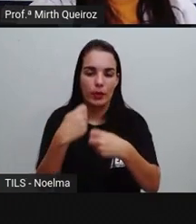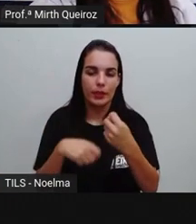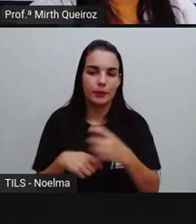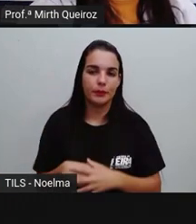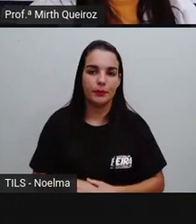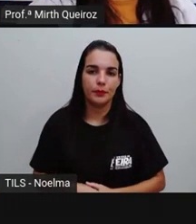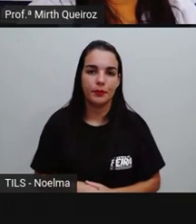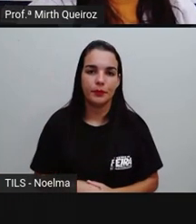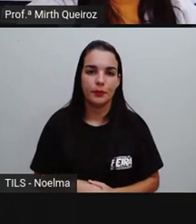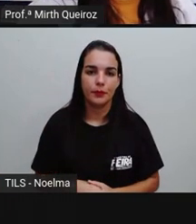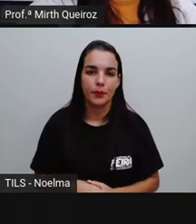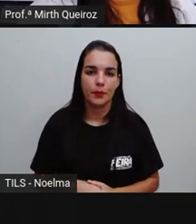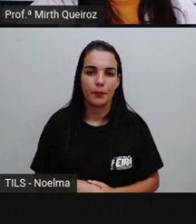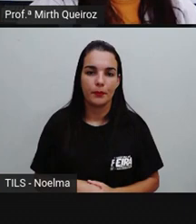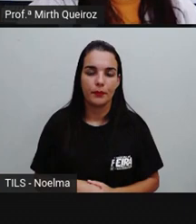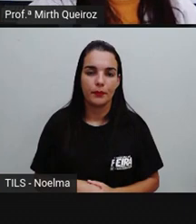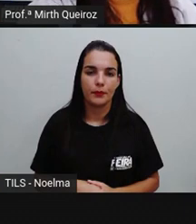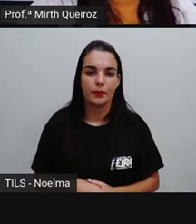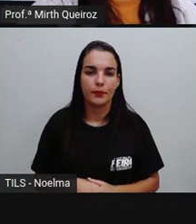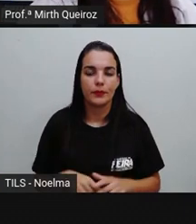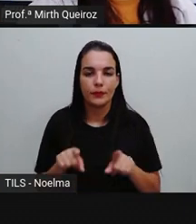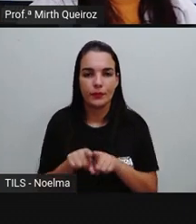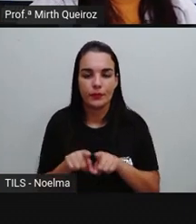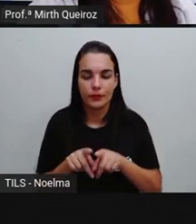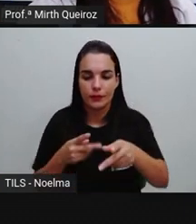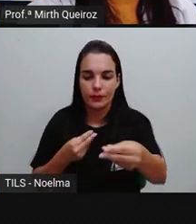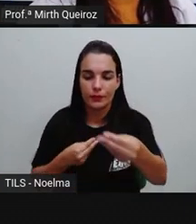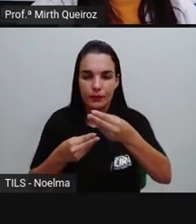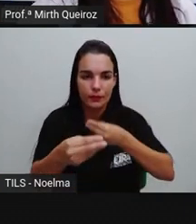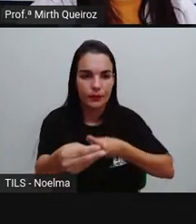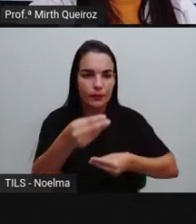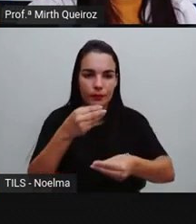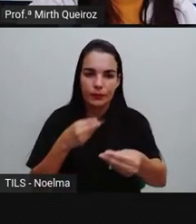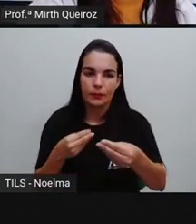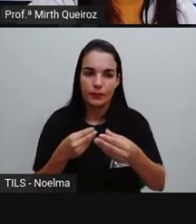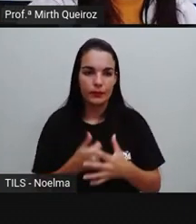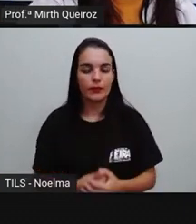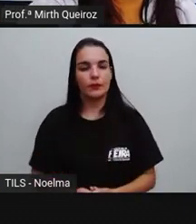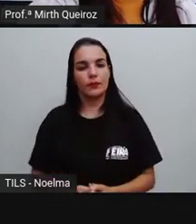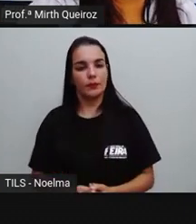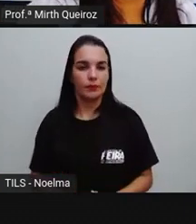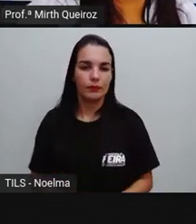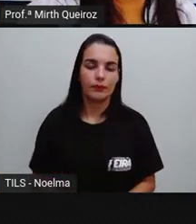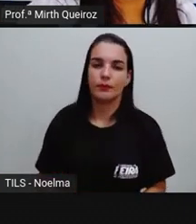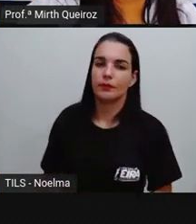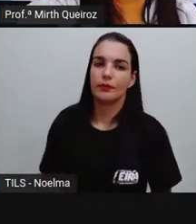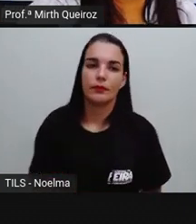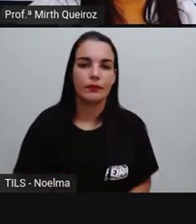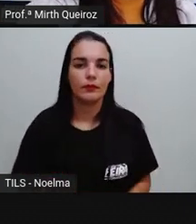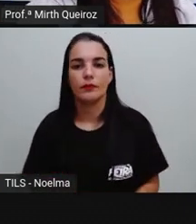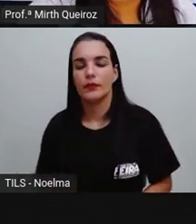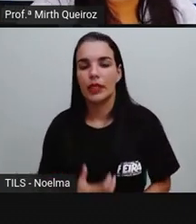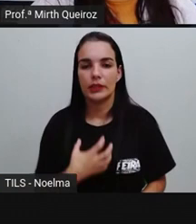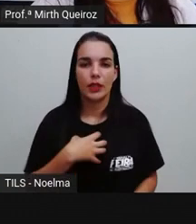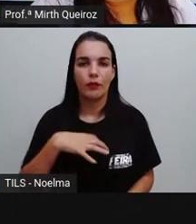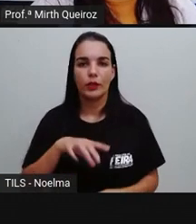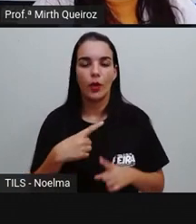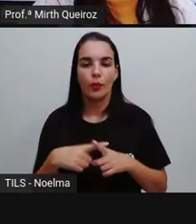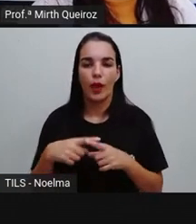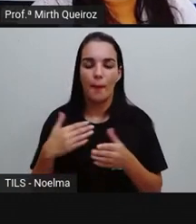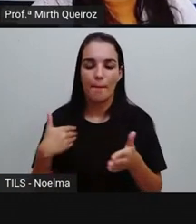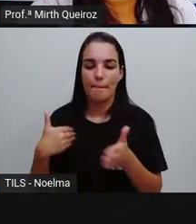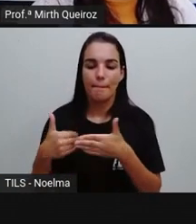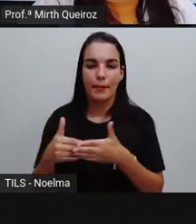né? De comércio, né? Nesse caso, a comercialização da cana-de-açúcar e Salvador por ser a sede aí